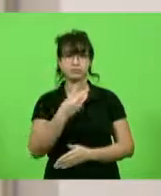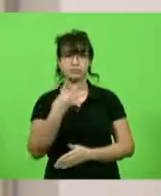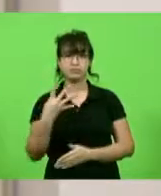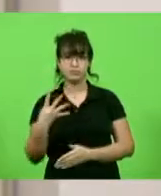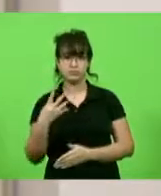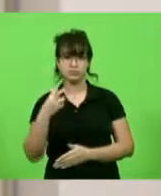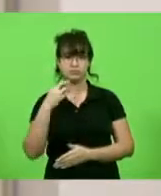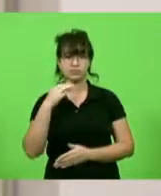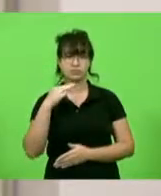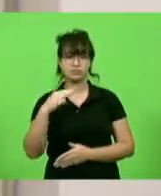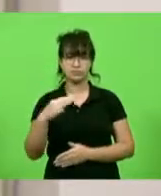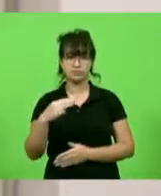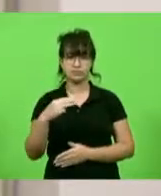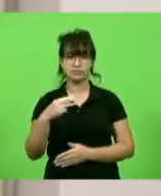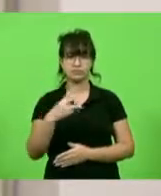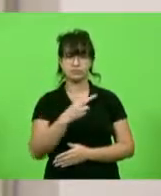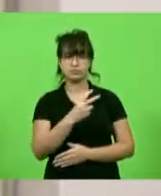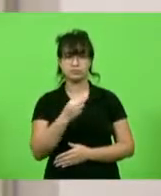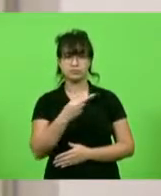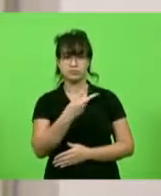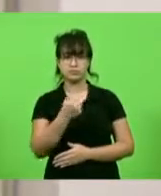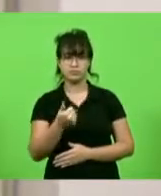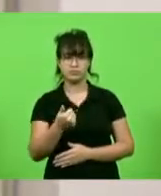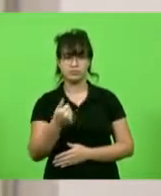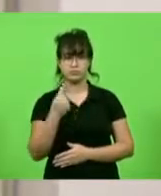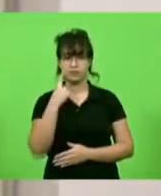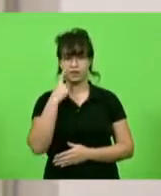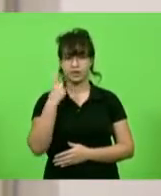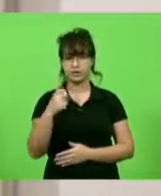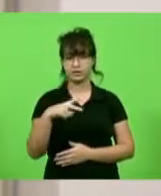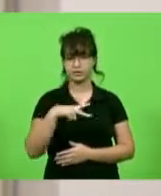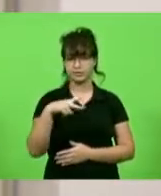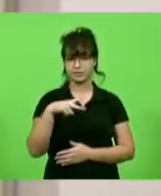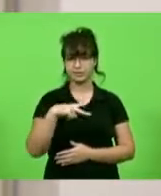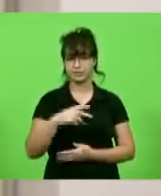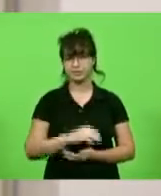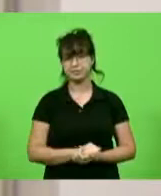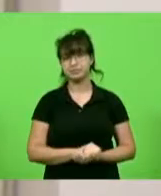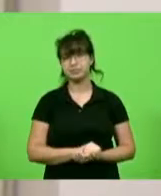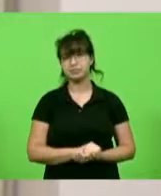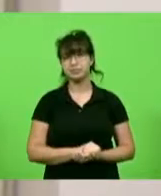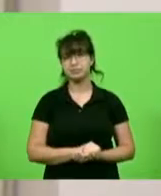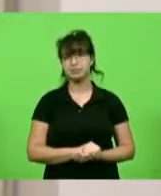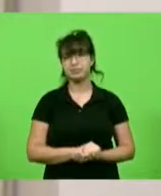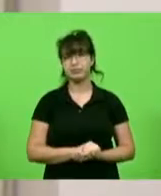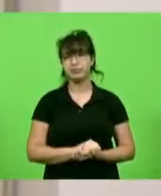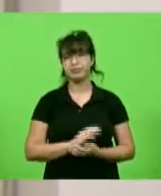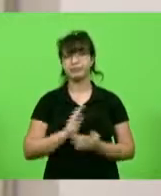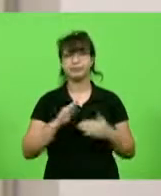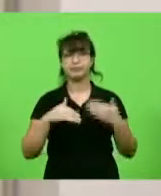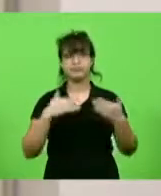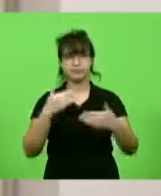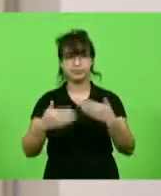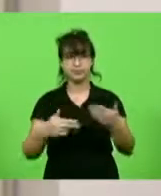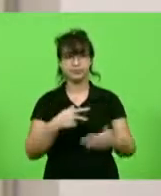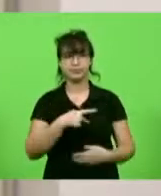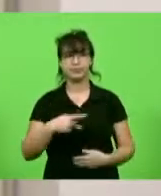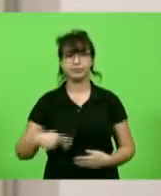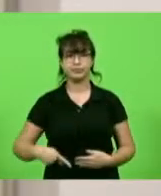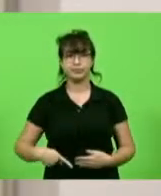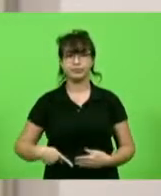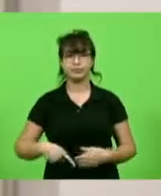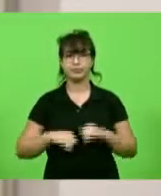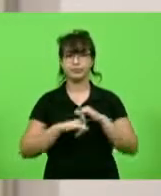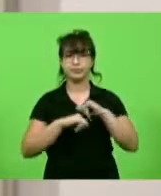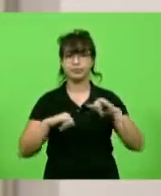do corrente ano, para tratar de interesse particular. Em face ao exposto, senhor presidente também deu ciência ao plenário